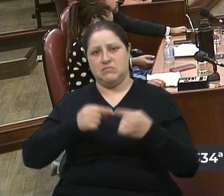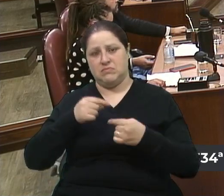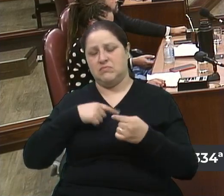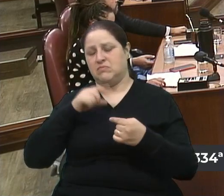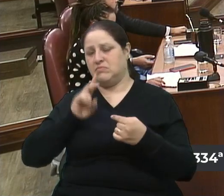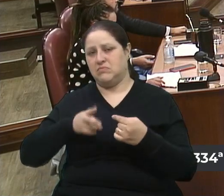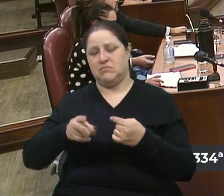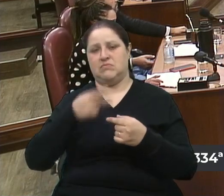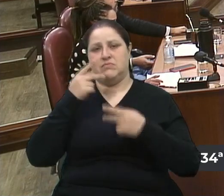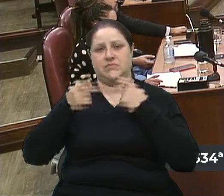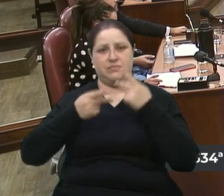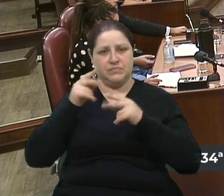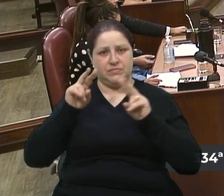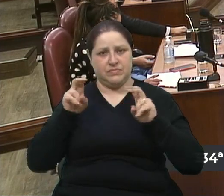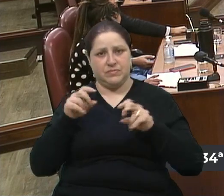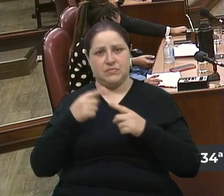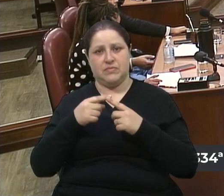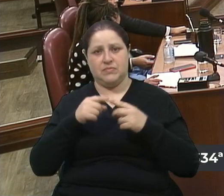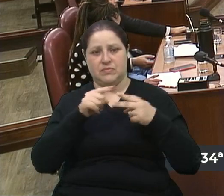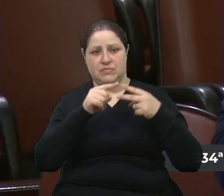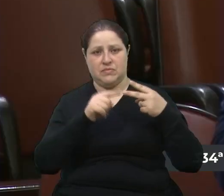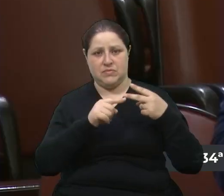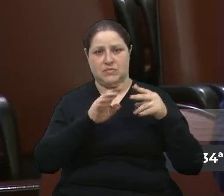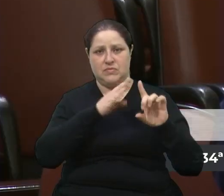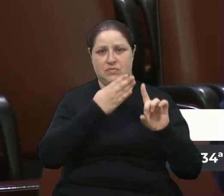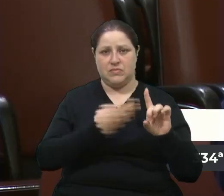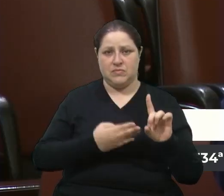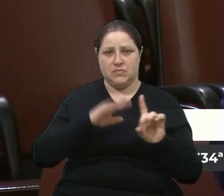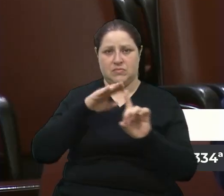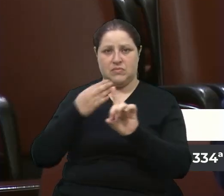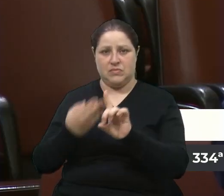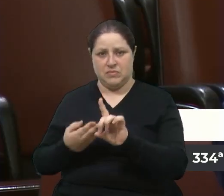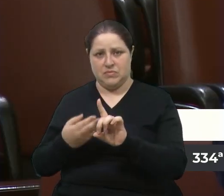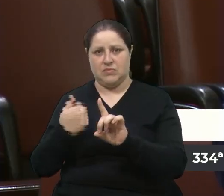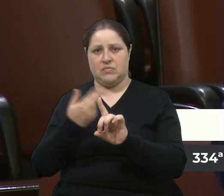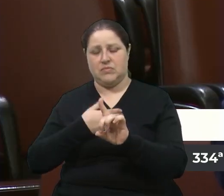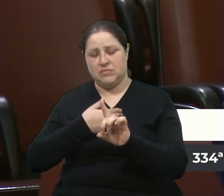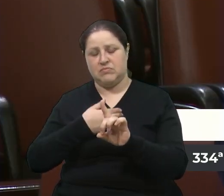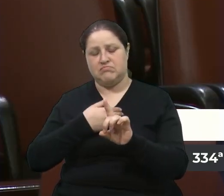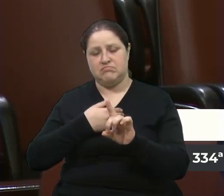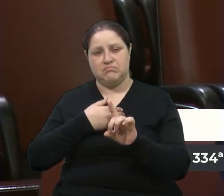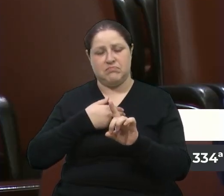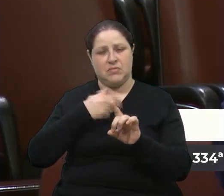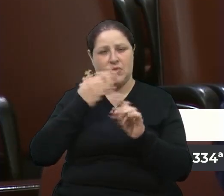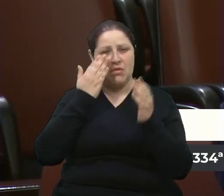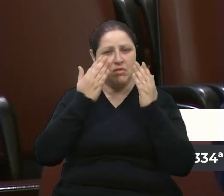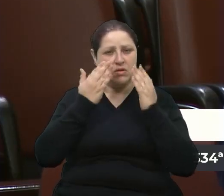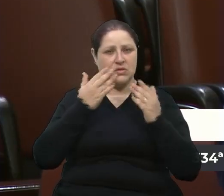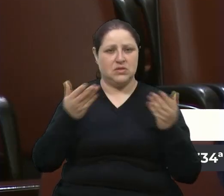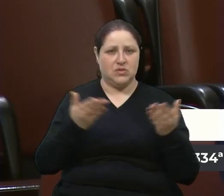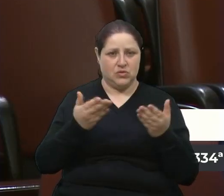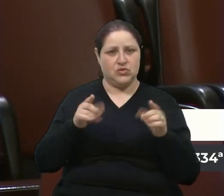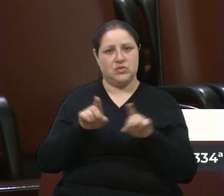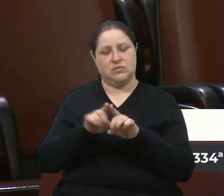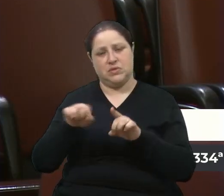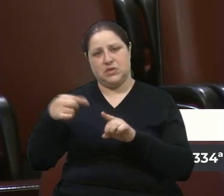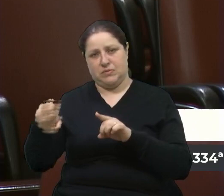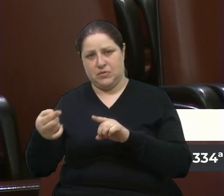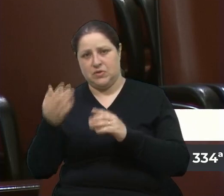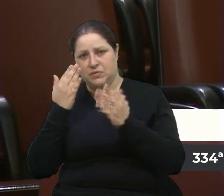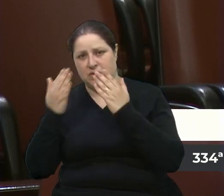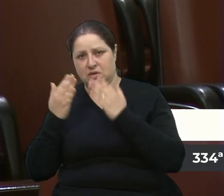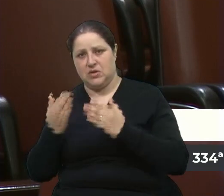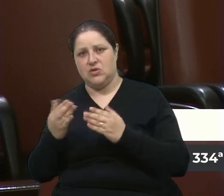uma delas, porque essas duas homenagens que nós estamos apreciando na sessão de hoje, na seguinte, são